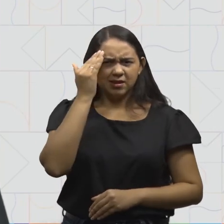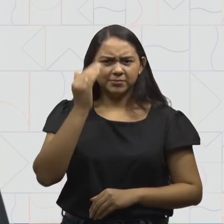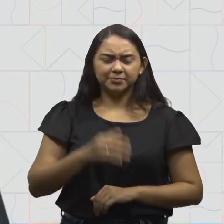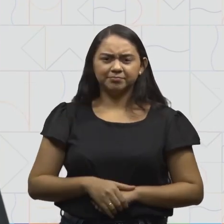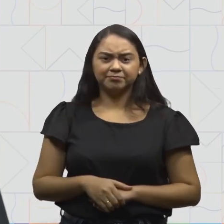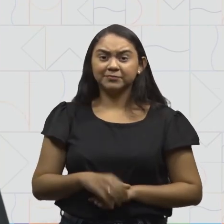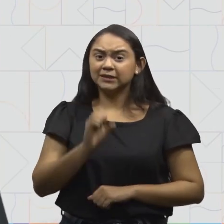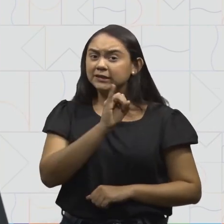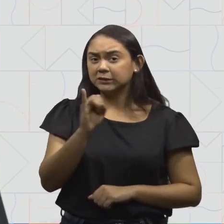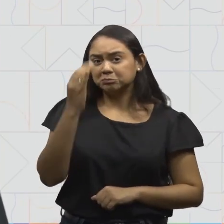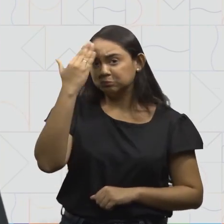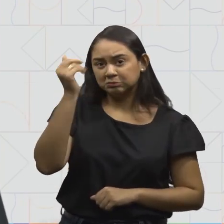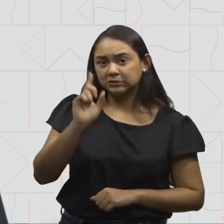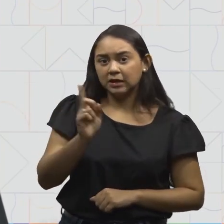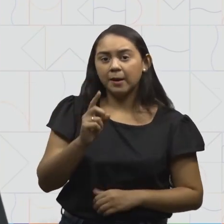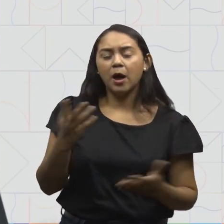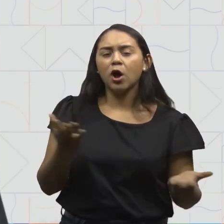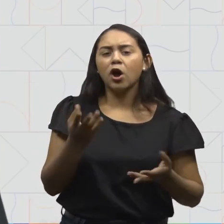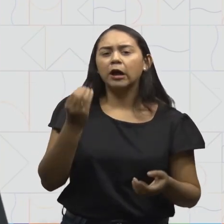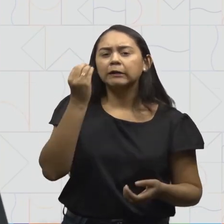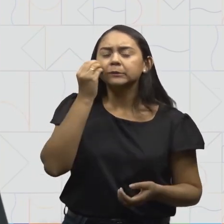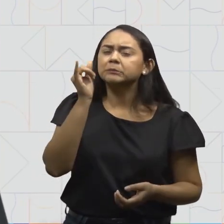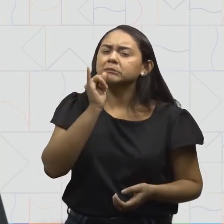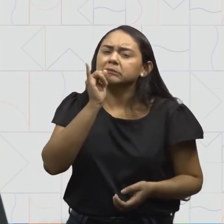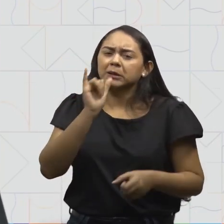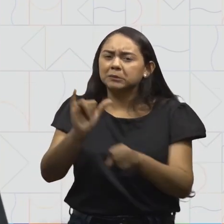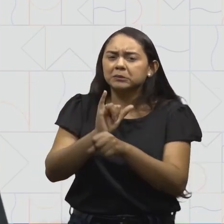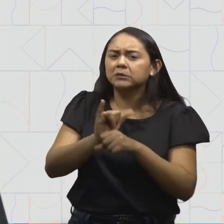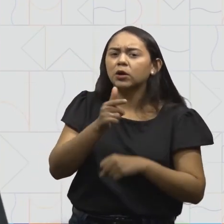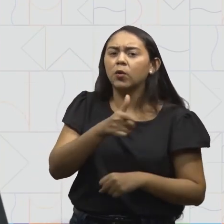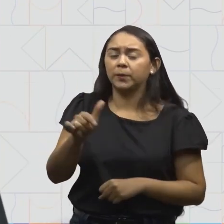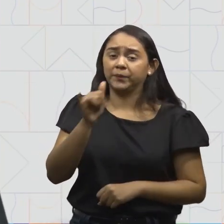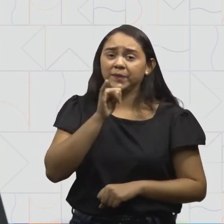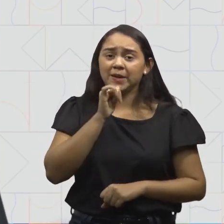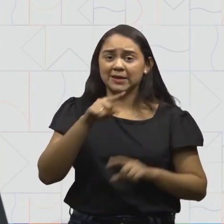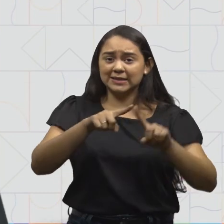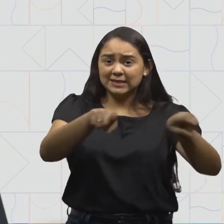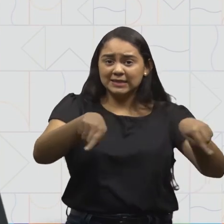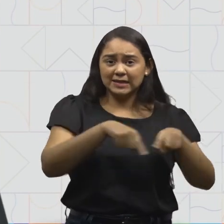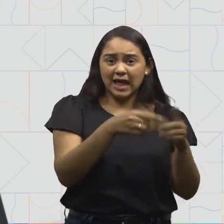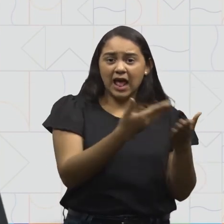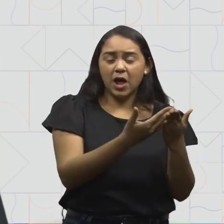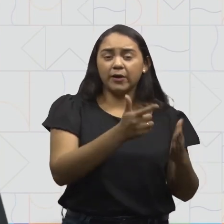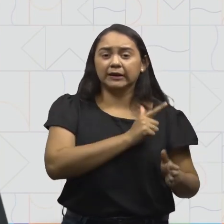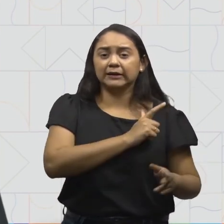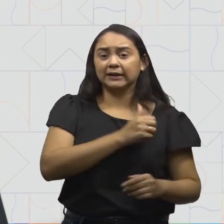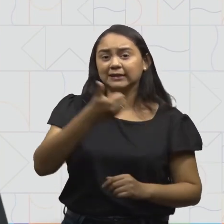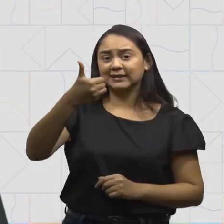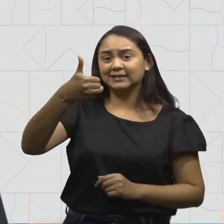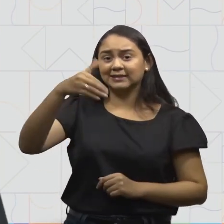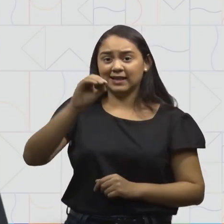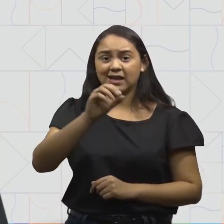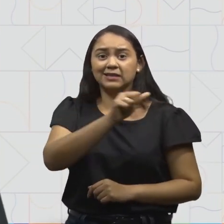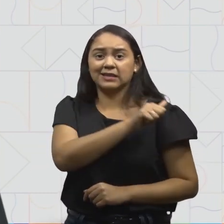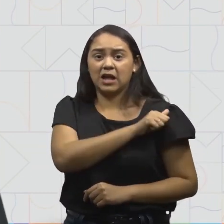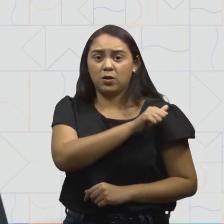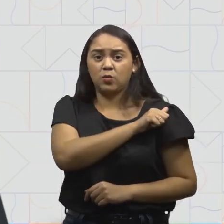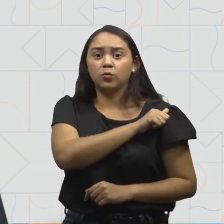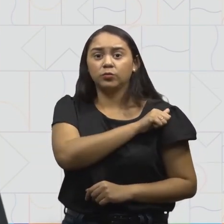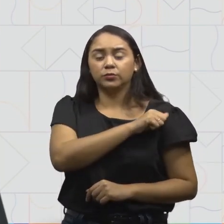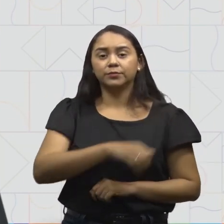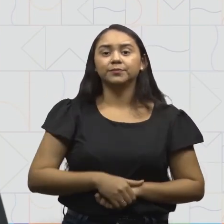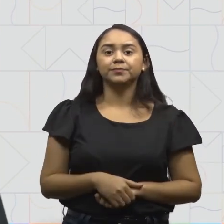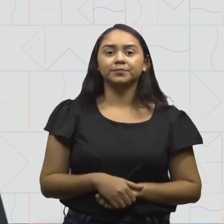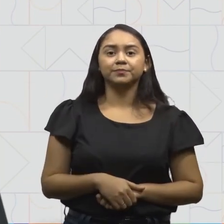sabe? Se não, vamos supor, então, que ela tem dez alunos. Mas a